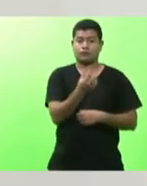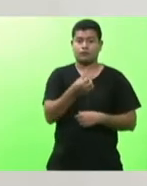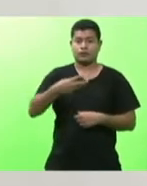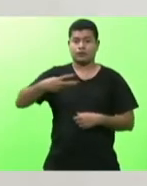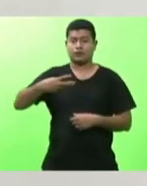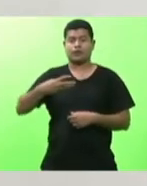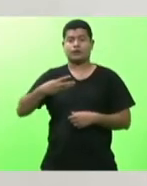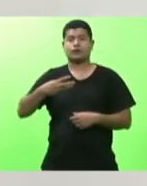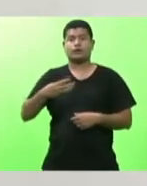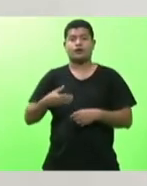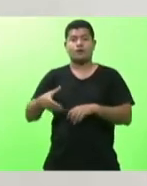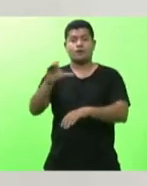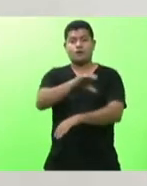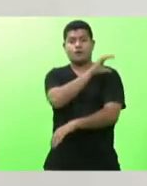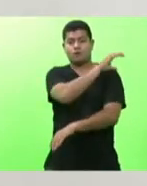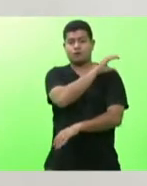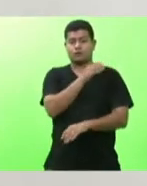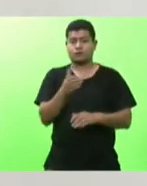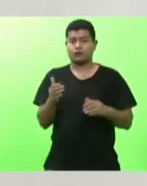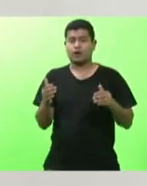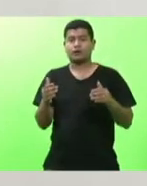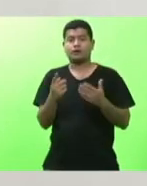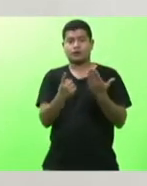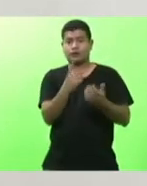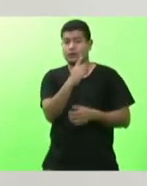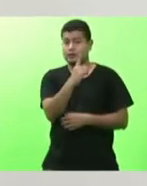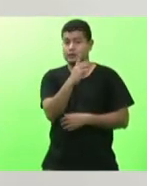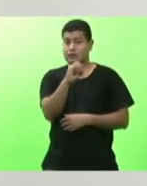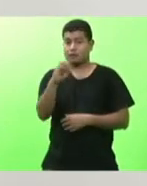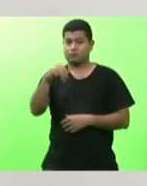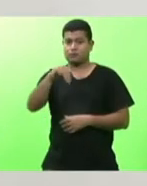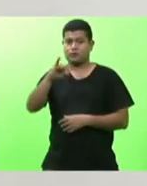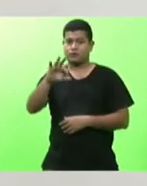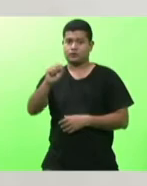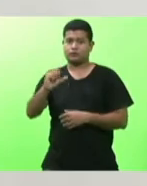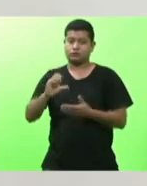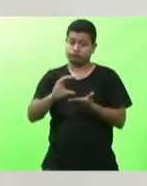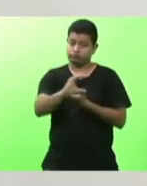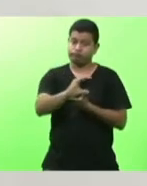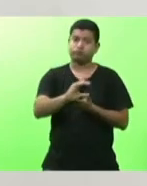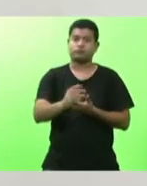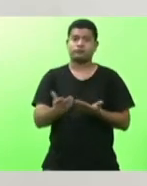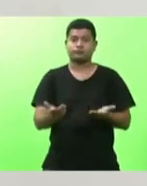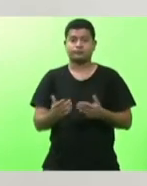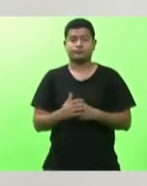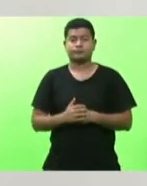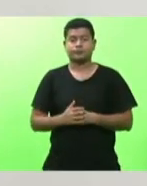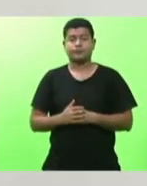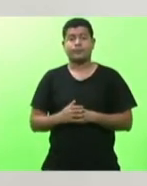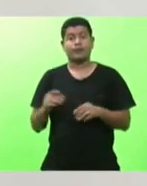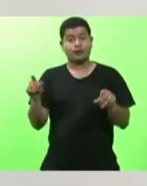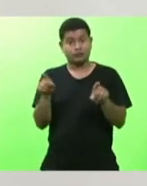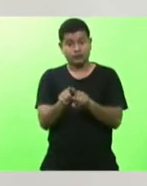Oeste de Onísio Serqueira 100 milhões de reais na mesma direção iniciamos